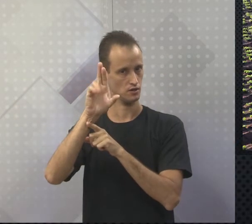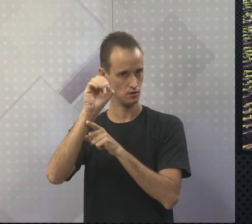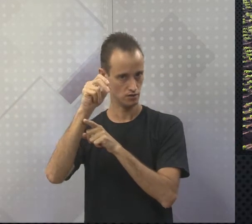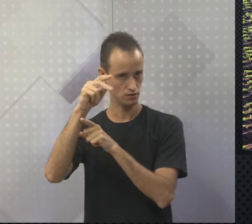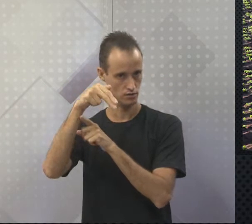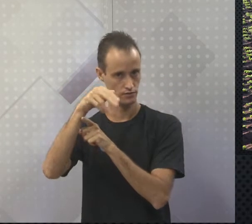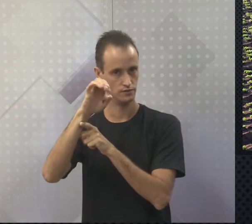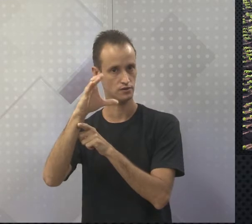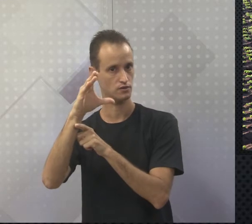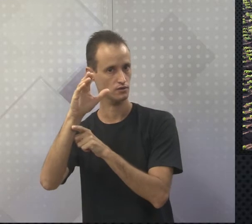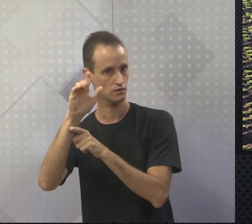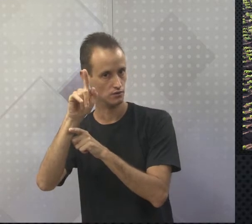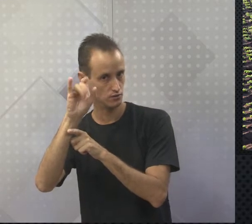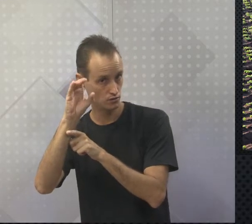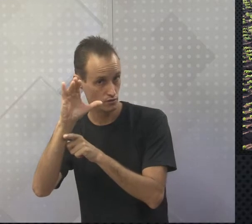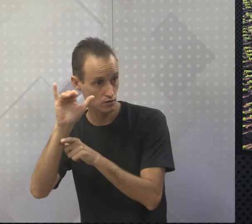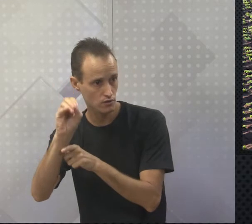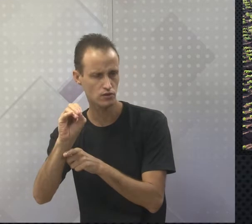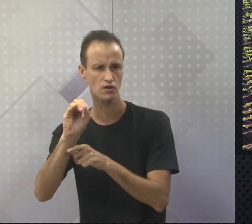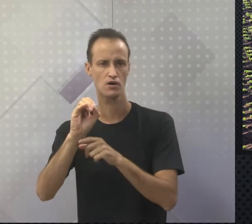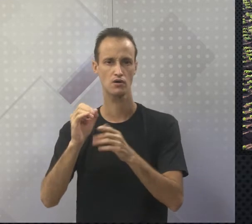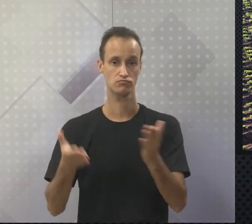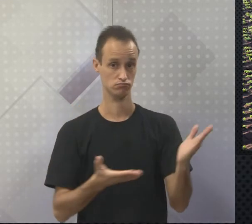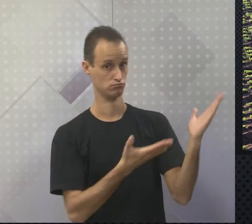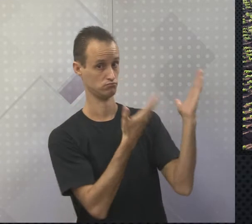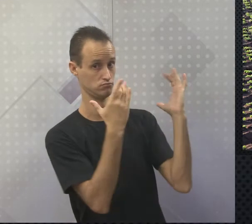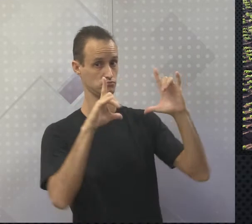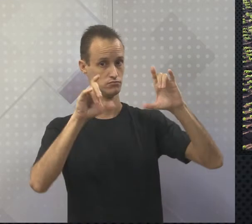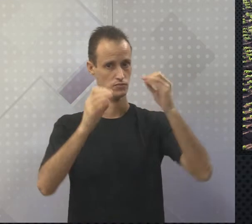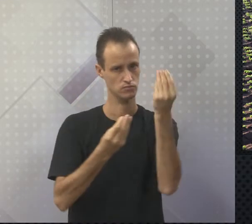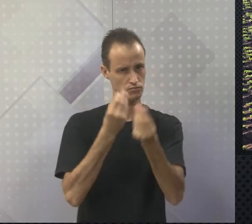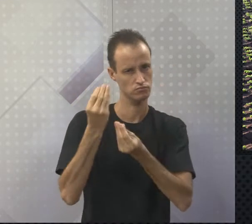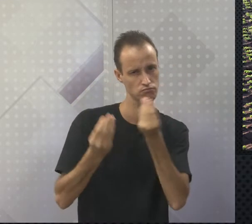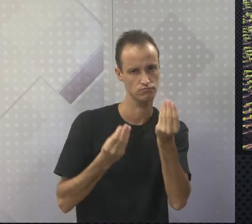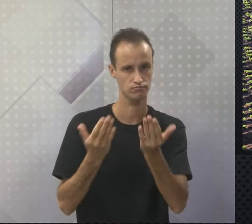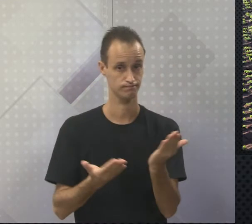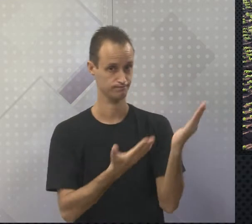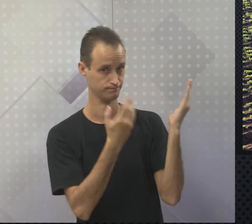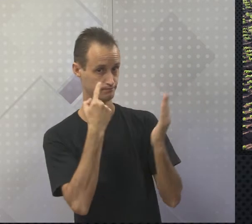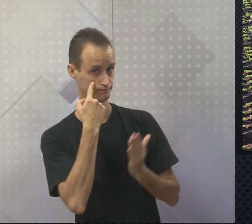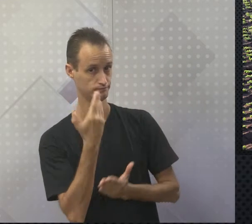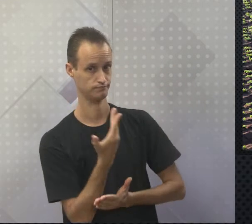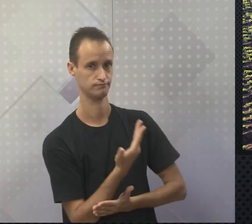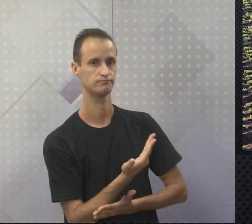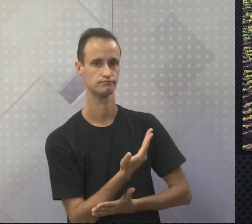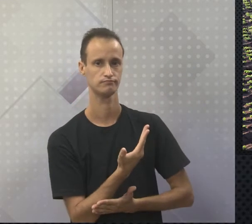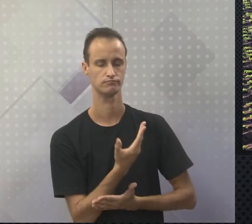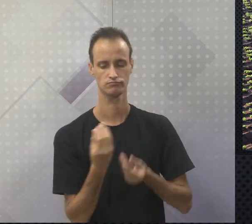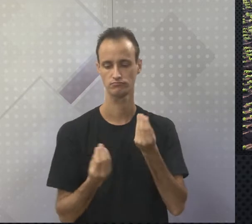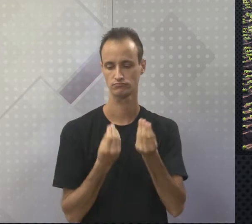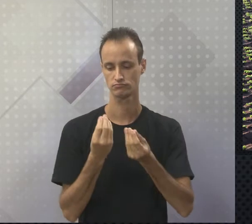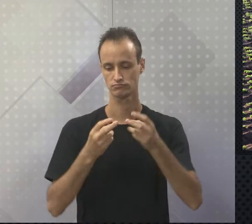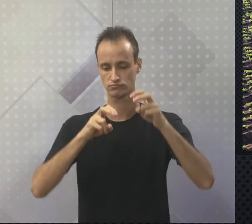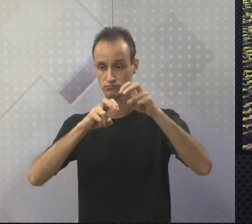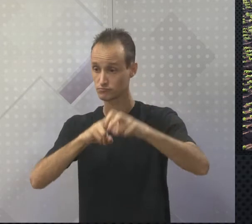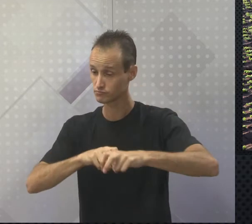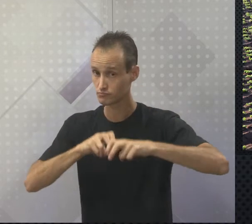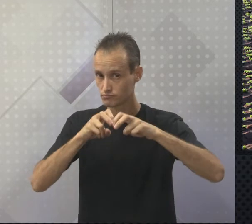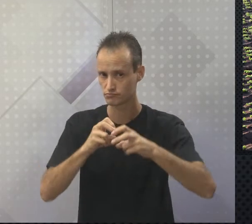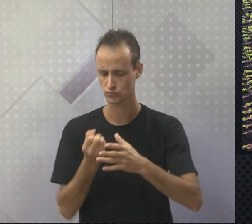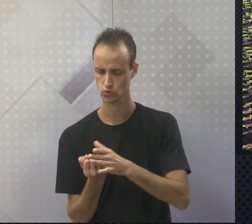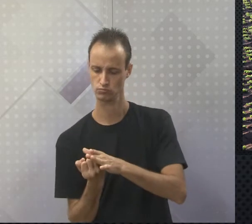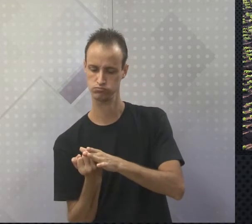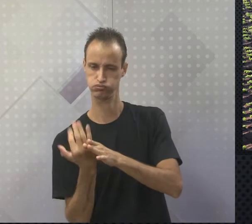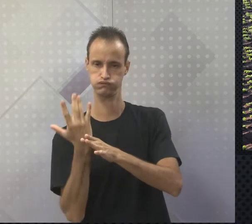selecionei uma imagem para você imaginar aí como é que é na realidade essa forma de produção agrícola. Sistema de